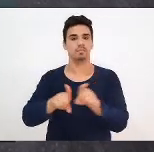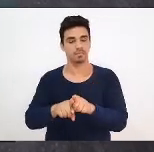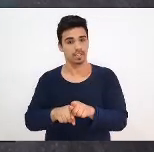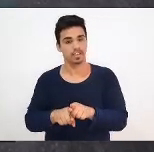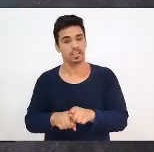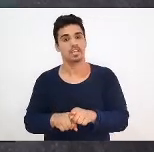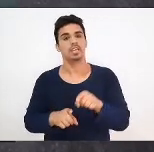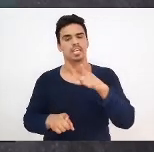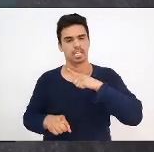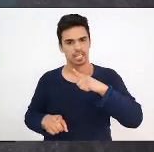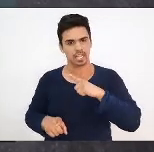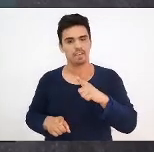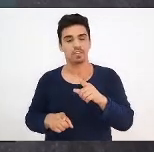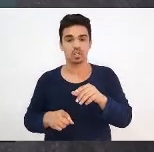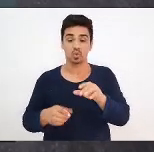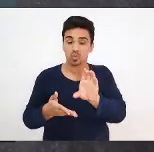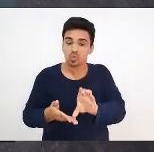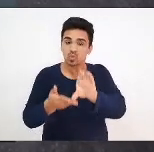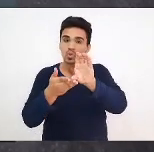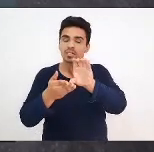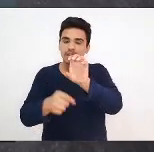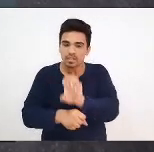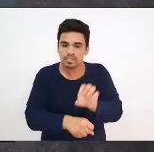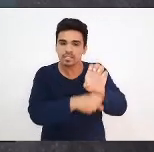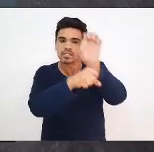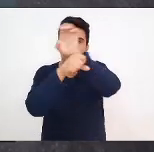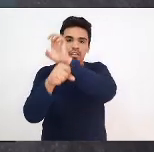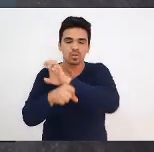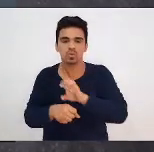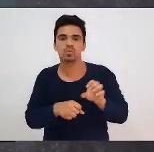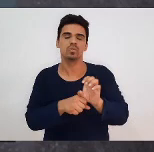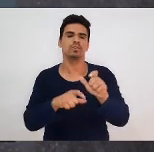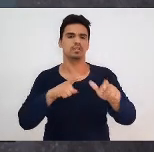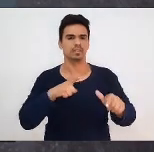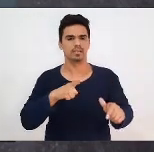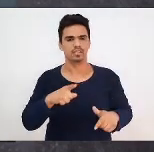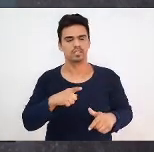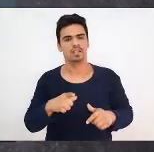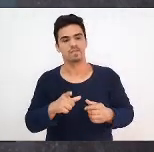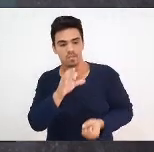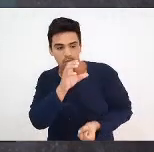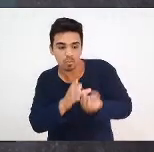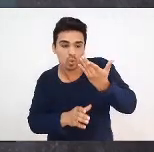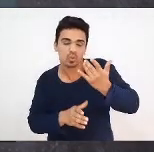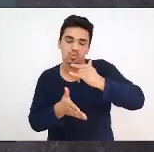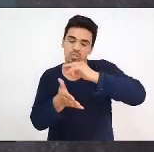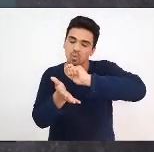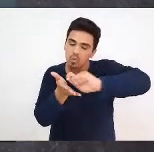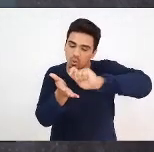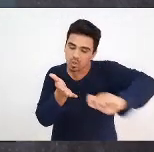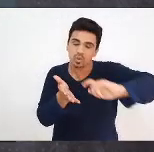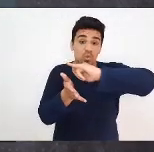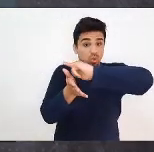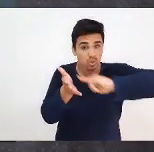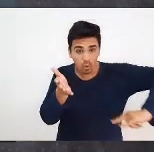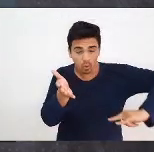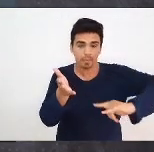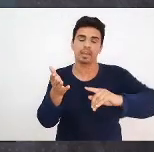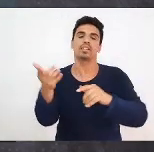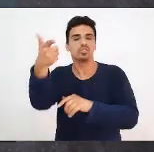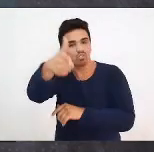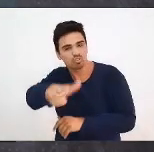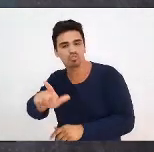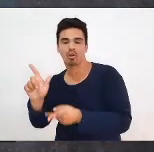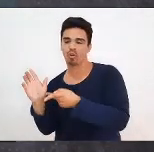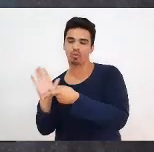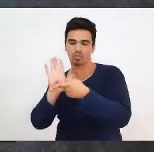regionais, produziram um segundo grande documento em que trazíamos novamente vários arrasoados